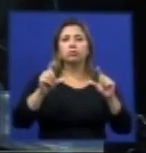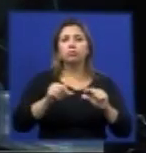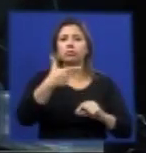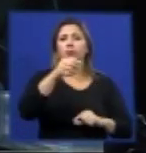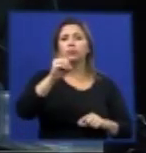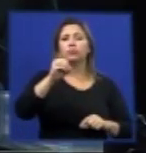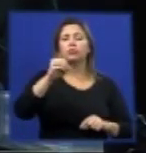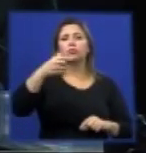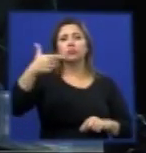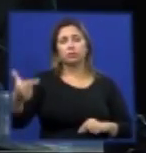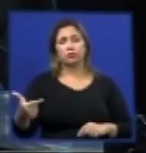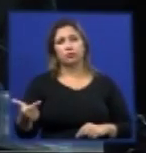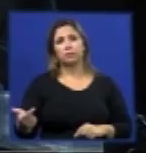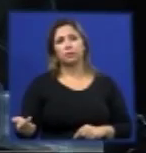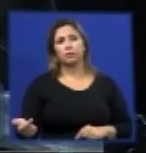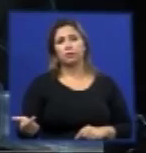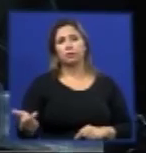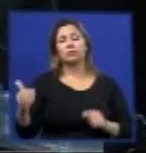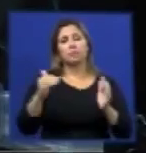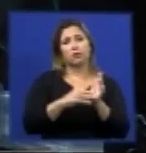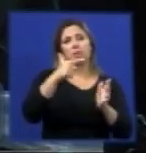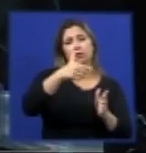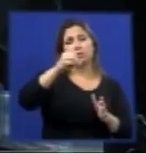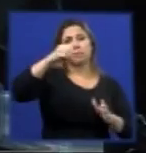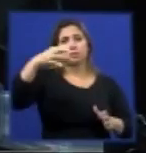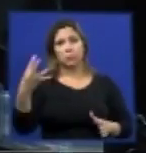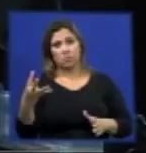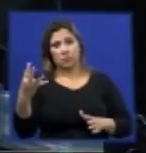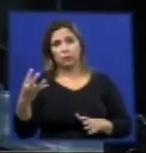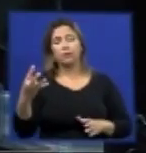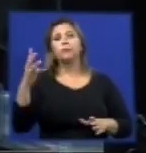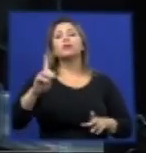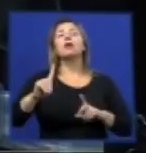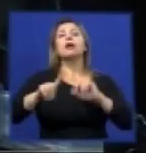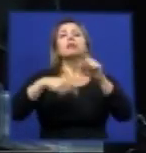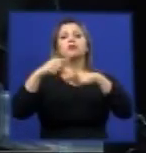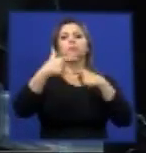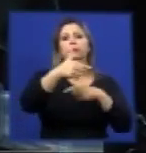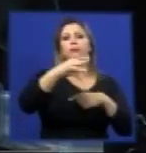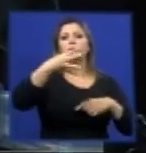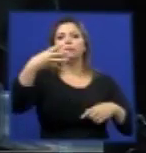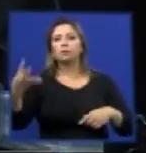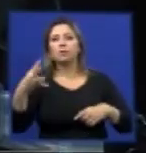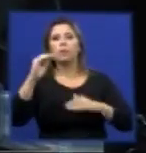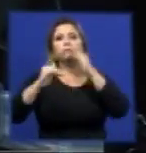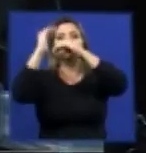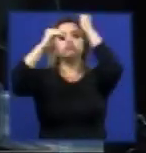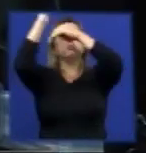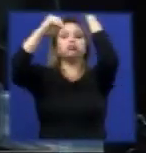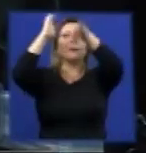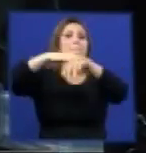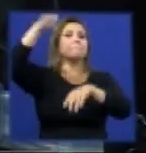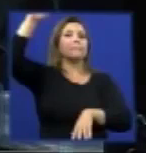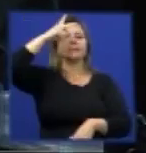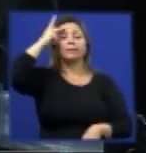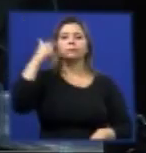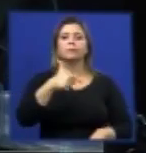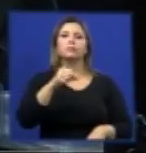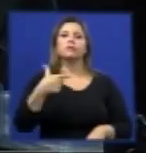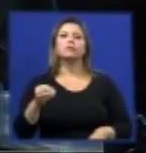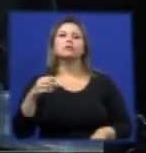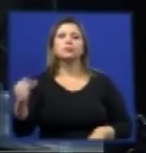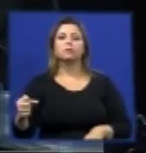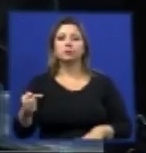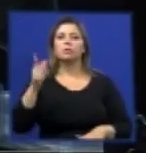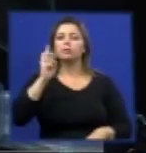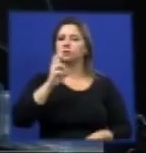2002 para 2004 mas uma elevação em 2004 agora para 2007 esses dados são fechados